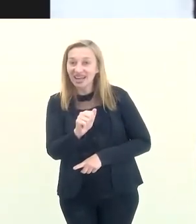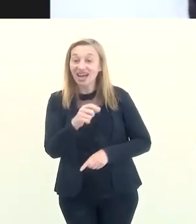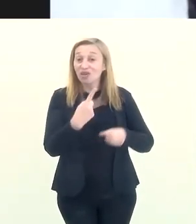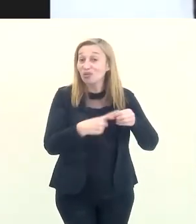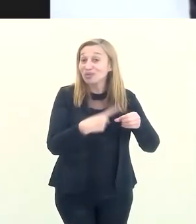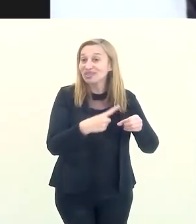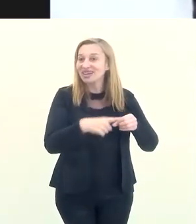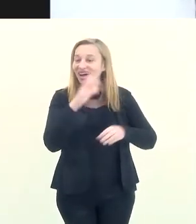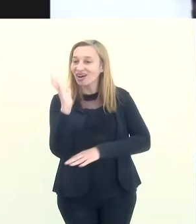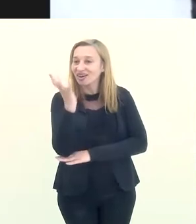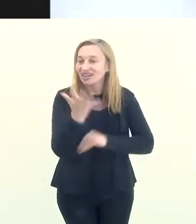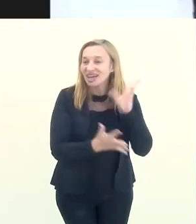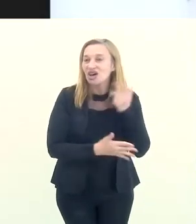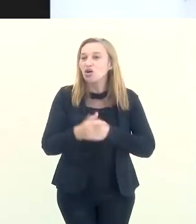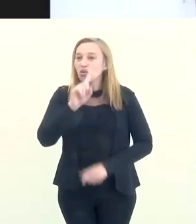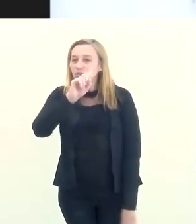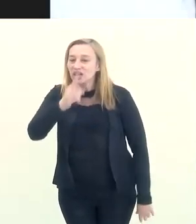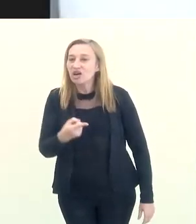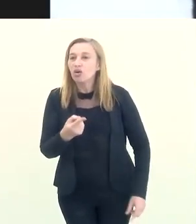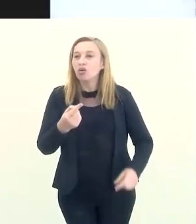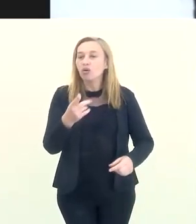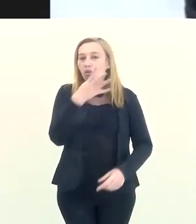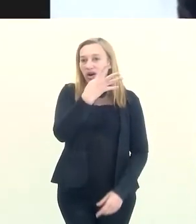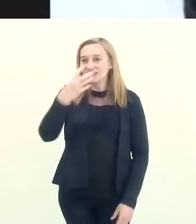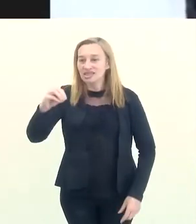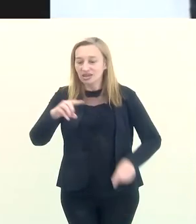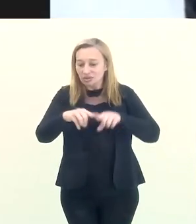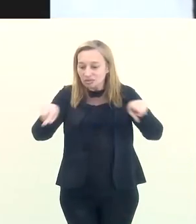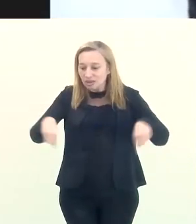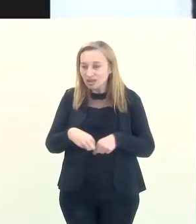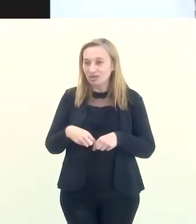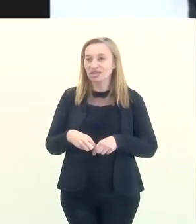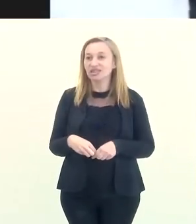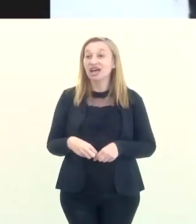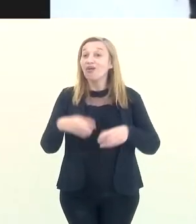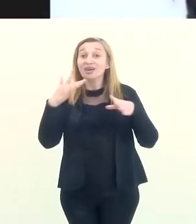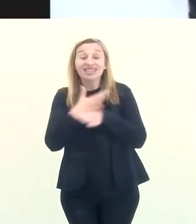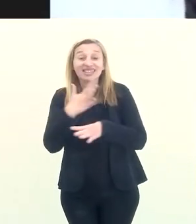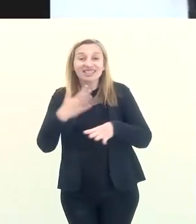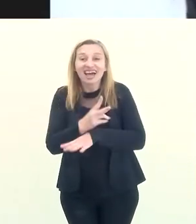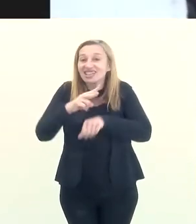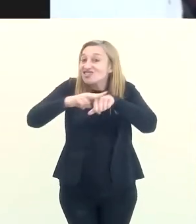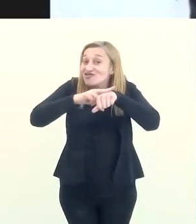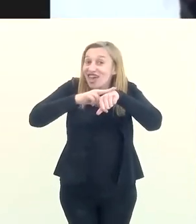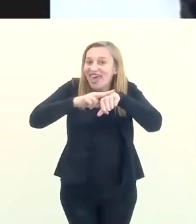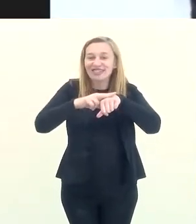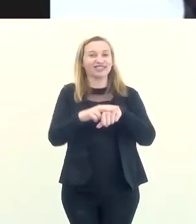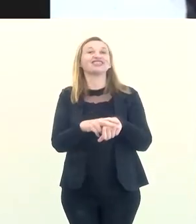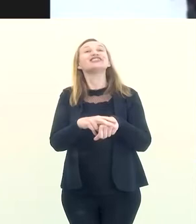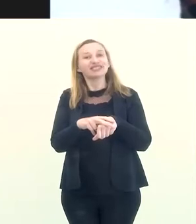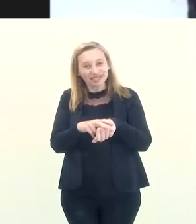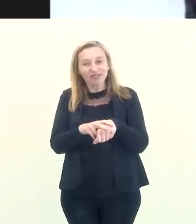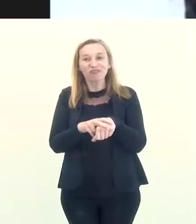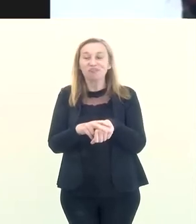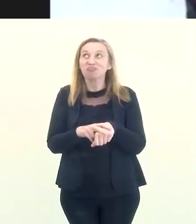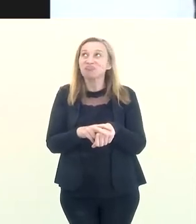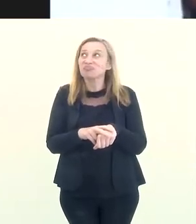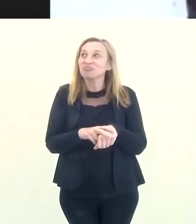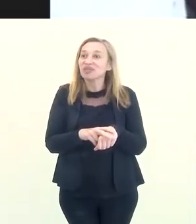Miguel Pereira é uma unidade municipal com 1 milhão e 400 mil metros quadrados. É uma cidade verde,